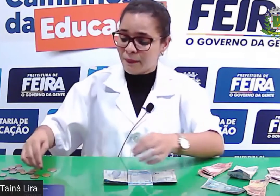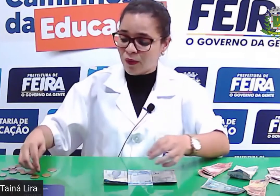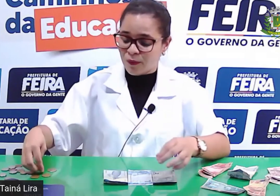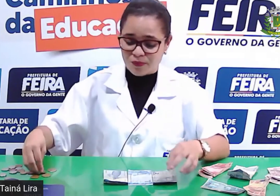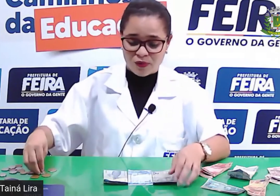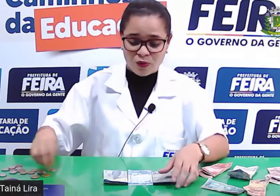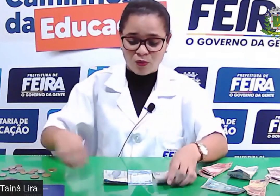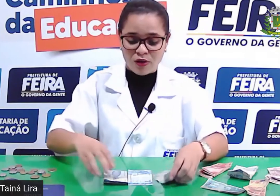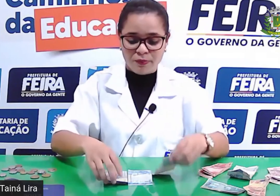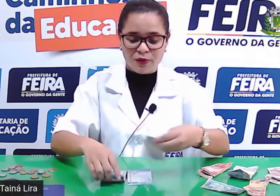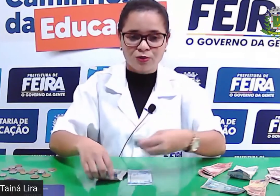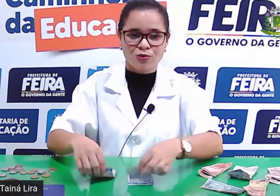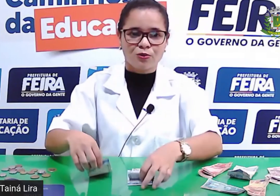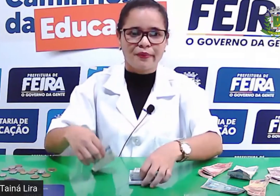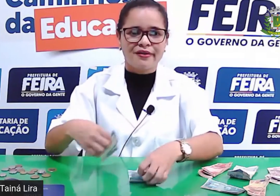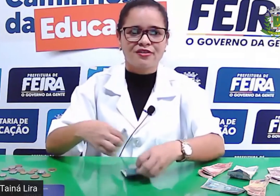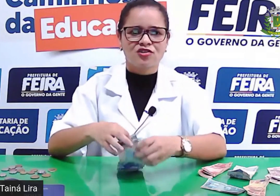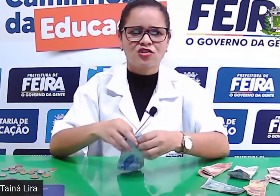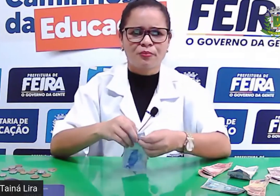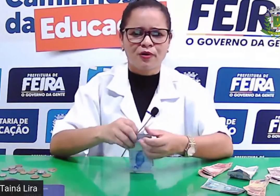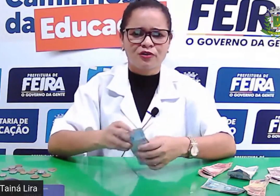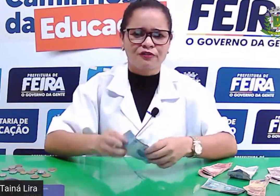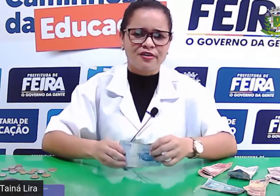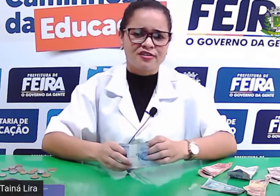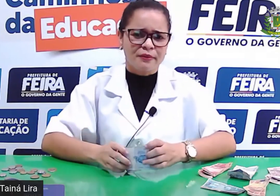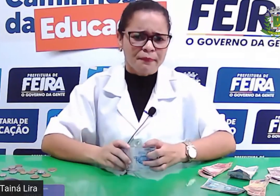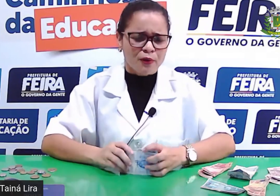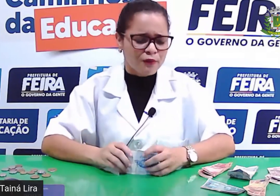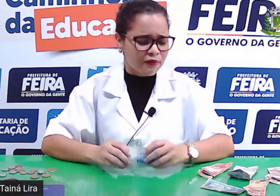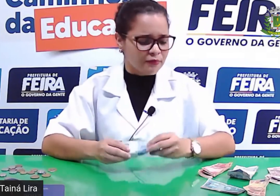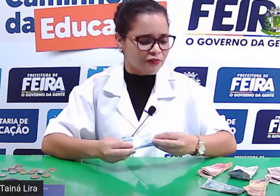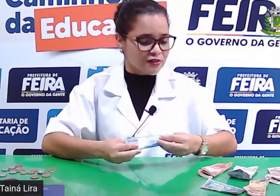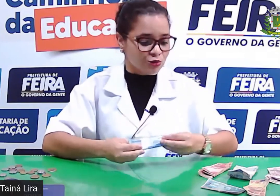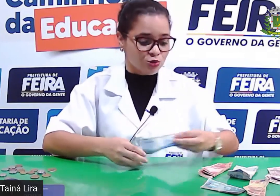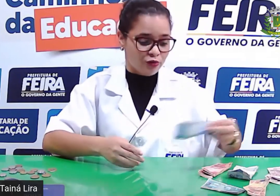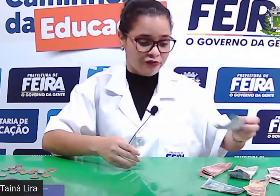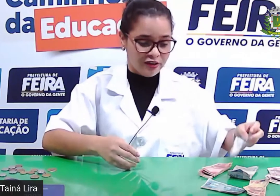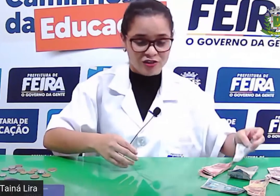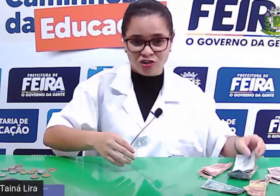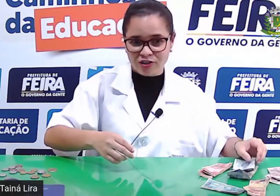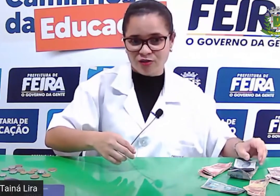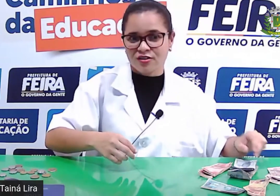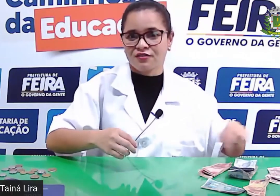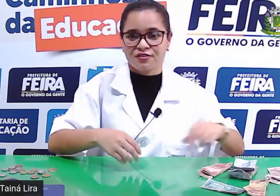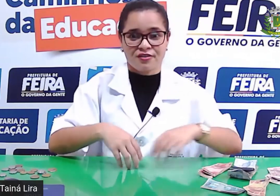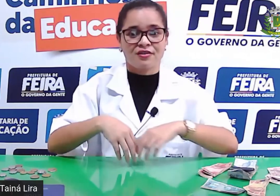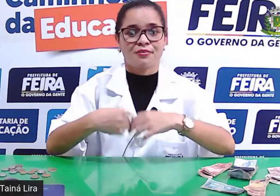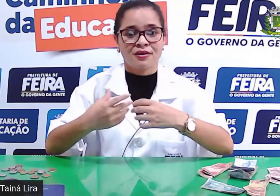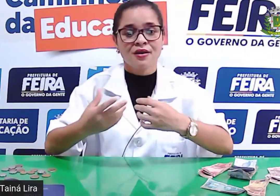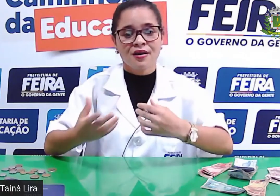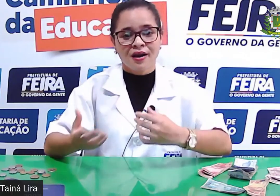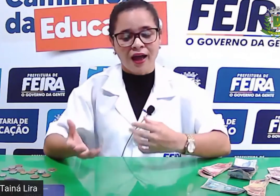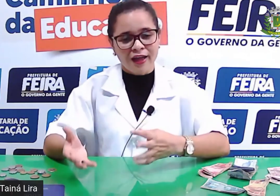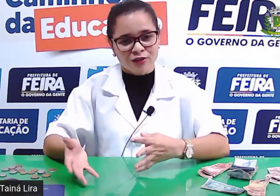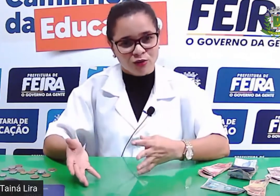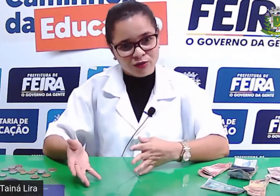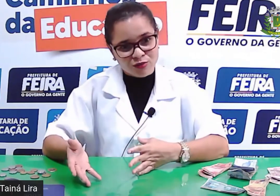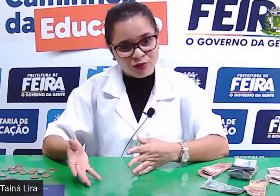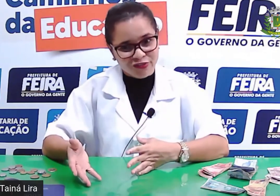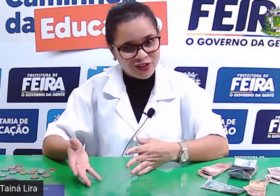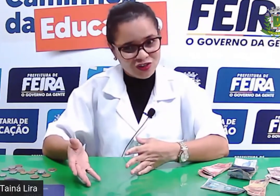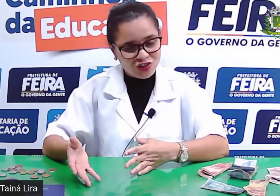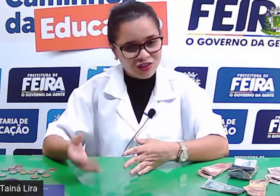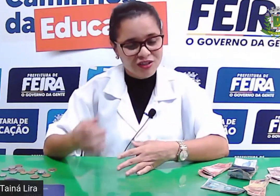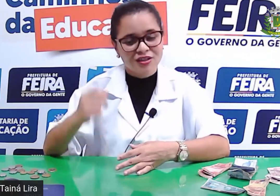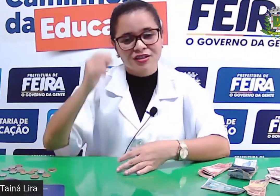Bom, qual produto mais a gente pode fazer, pró? Vamos fazer o sorvete, que eu sei que vocês também adoram